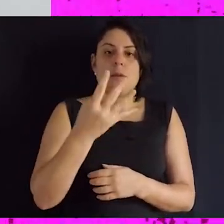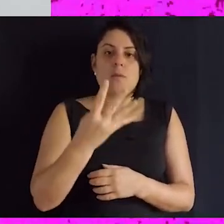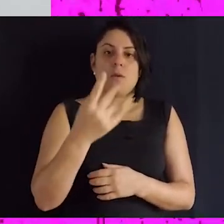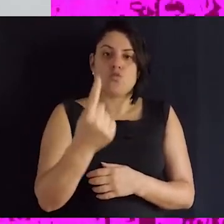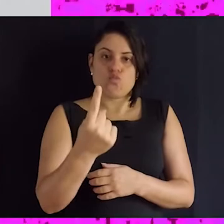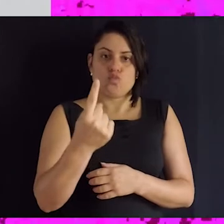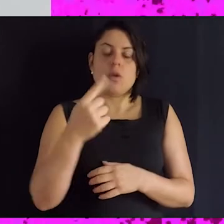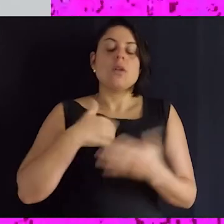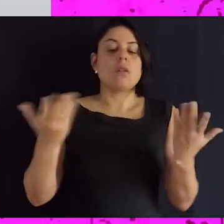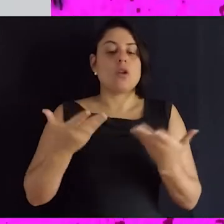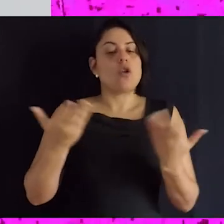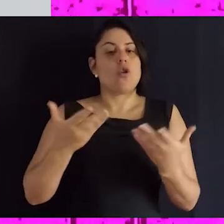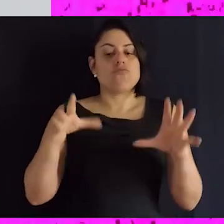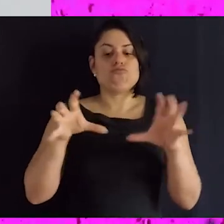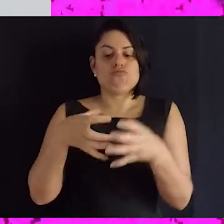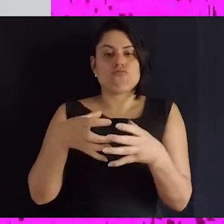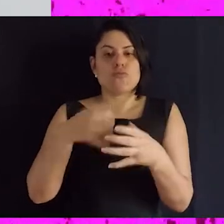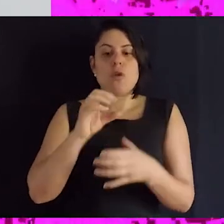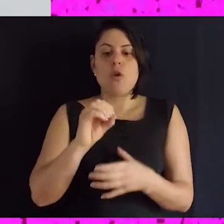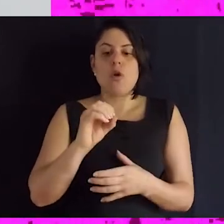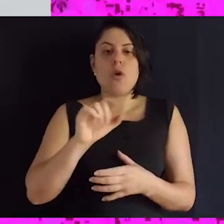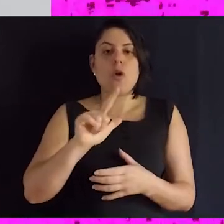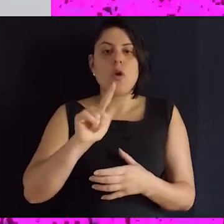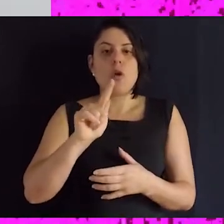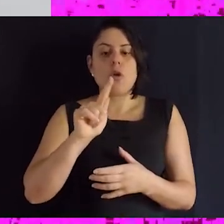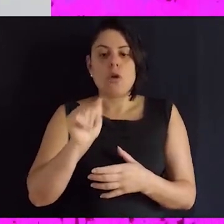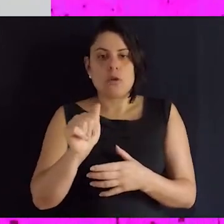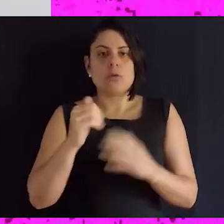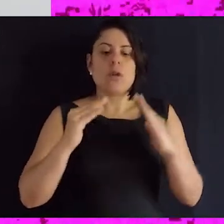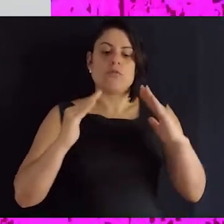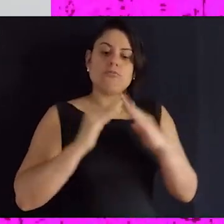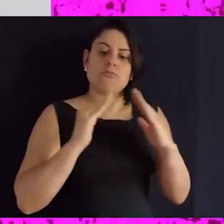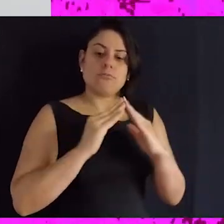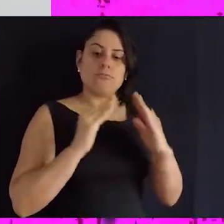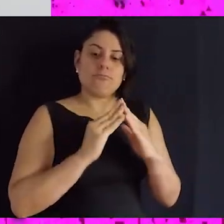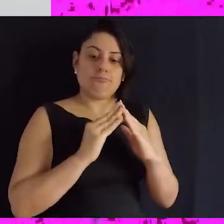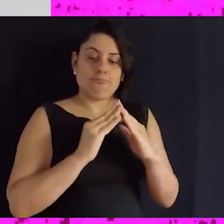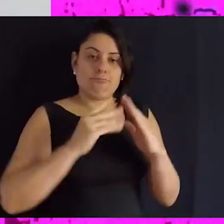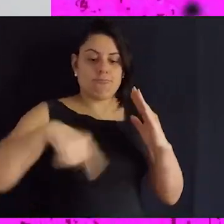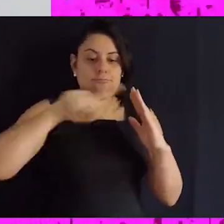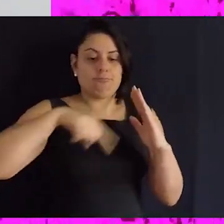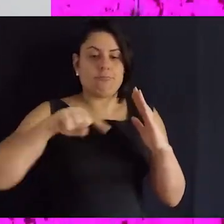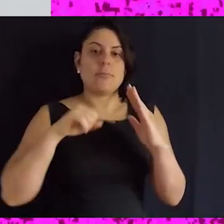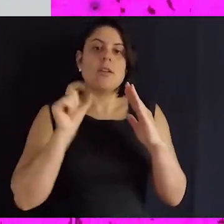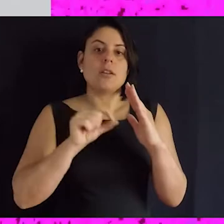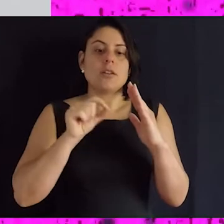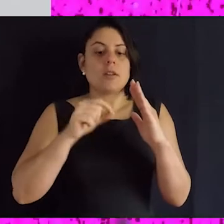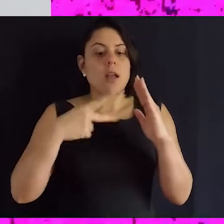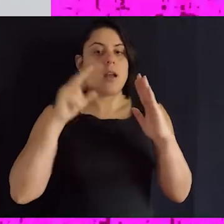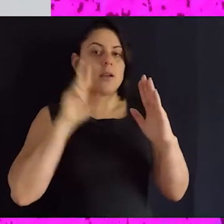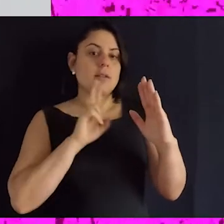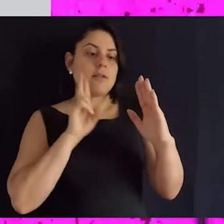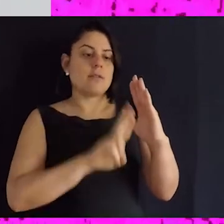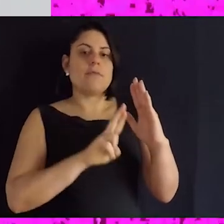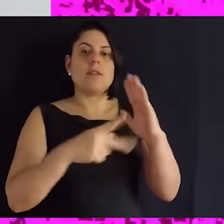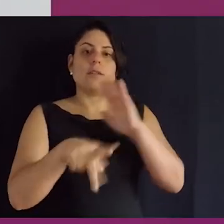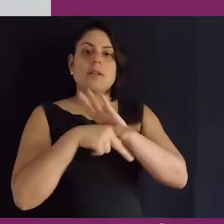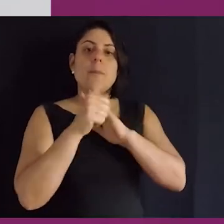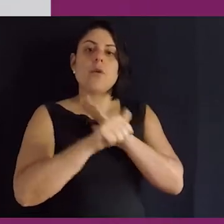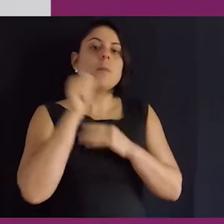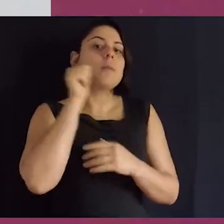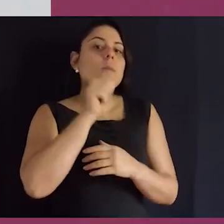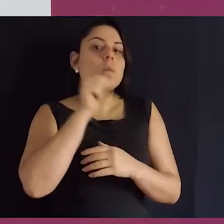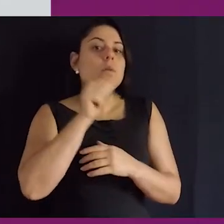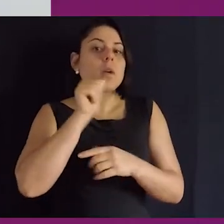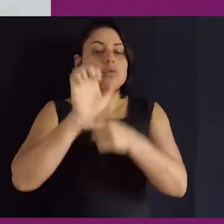onde o Olga atua agora, na Casa Tina Martins, que hoje em dia já é a casa de referência da mulher